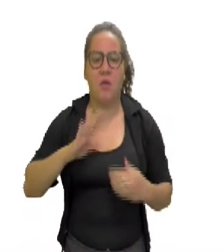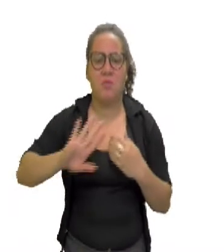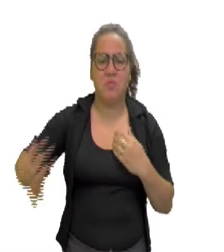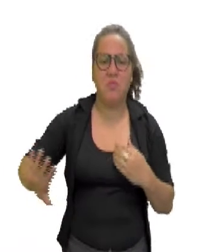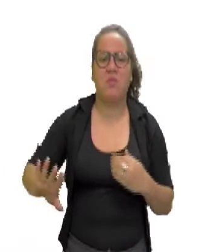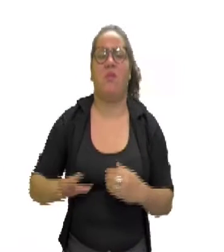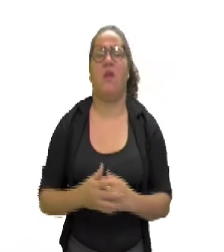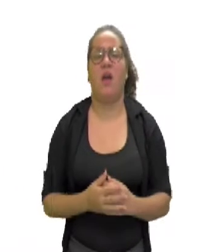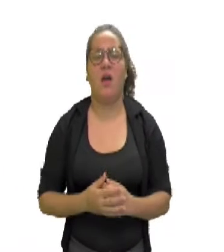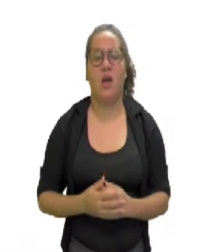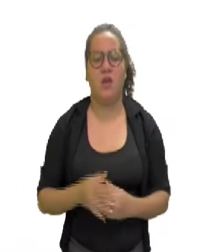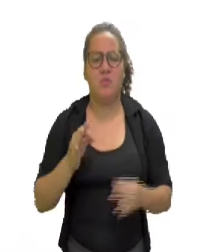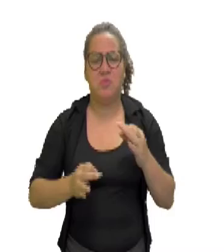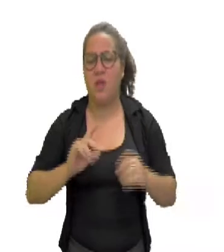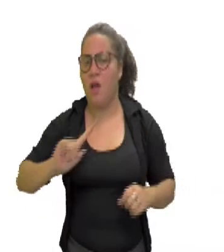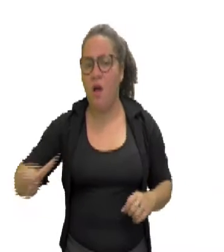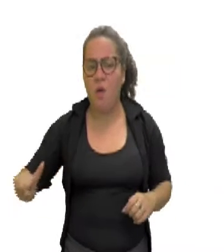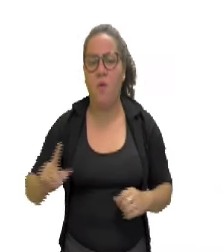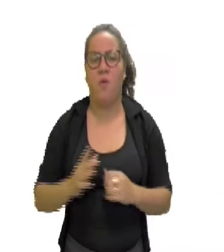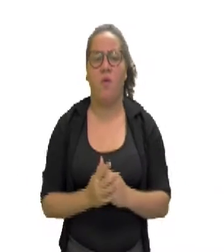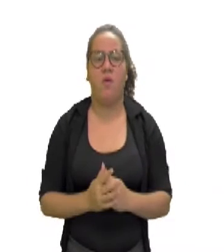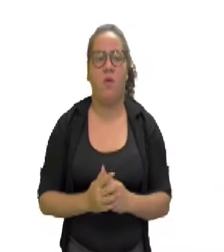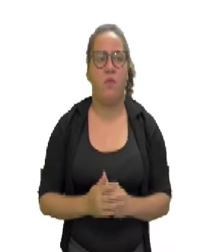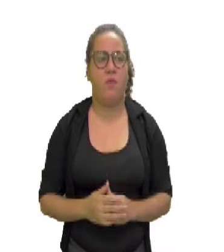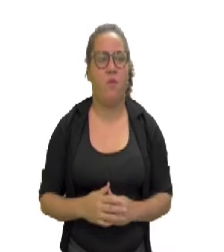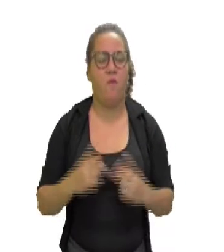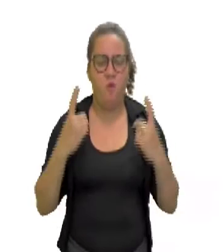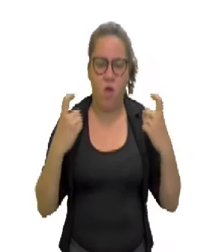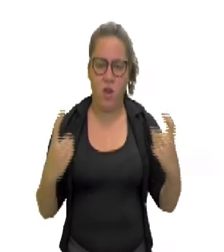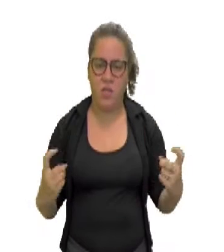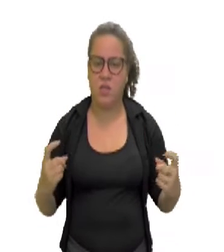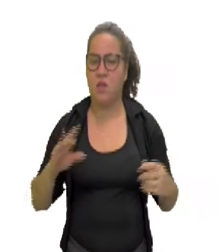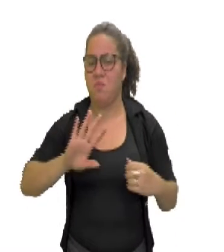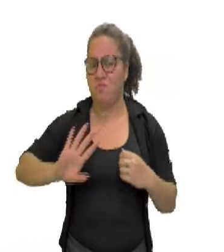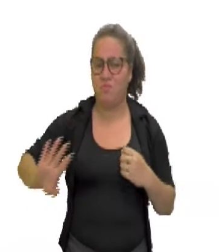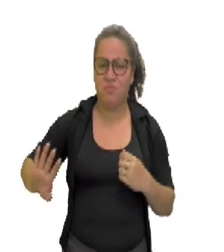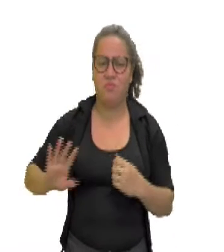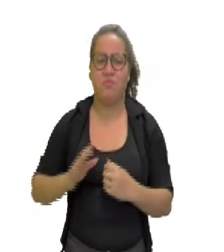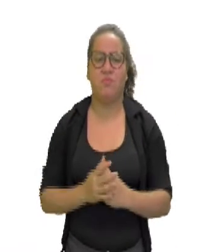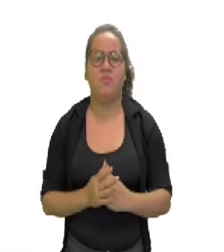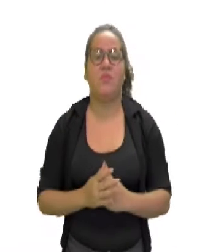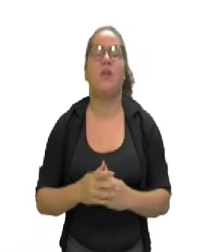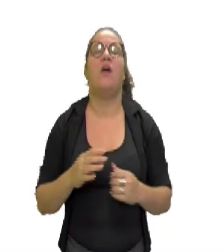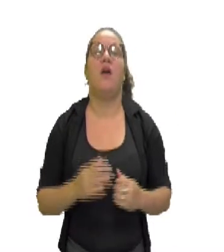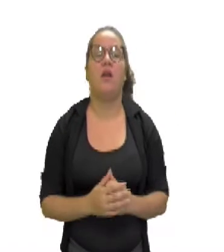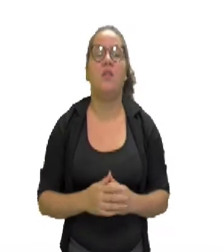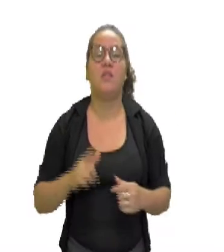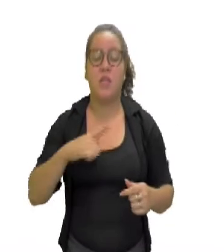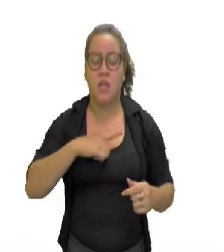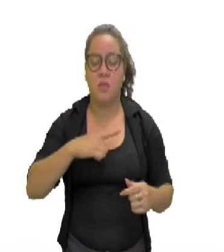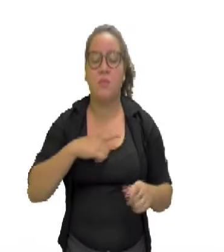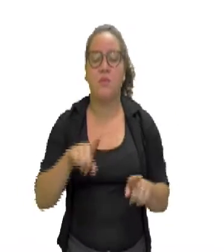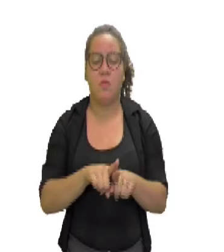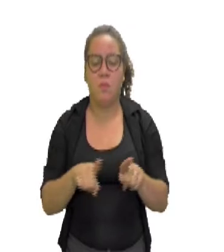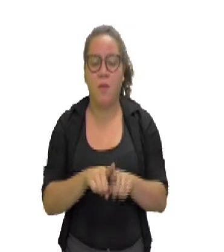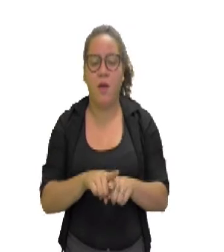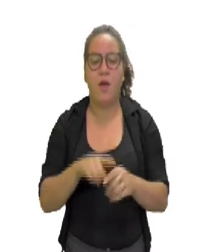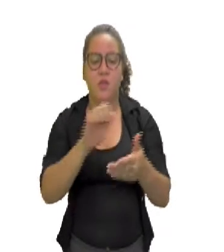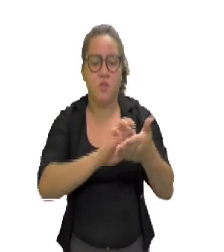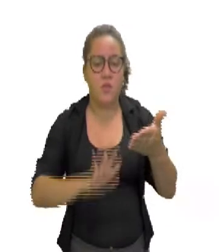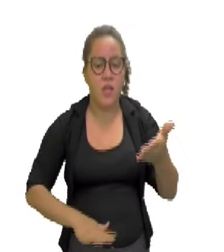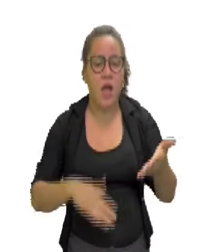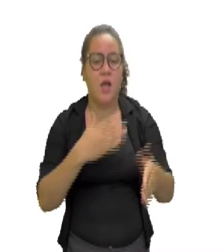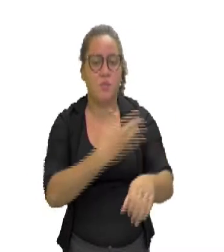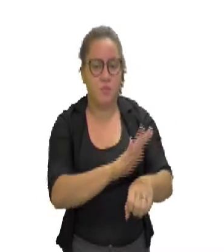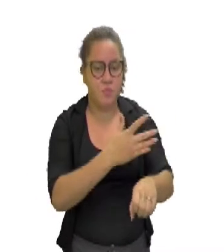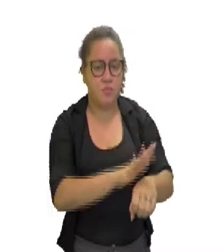violência. E claro, né, que nós teremos uma atividade prática muito legal hoje e